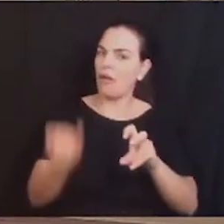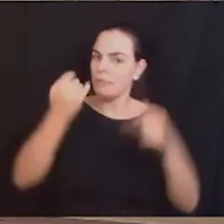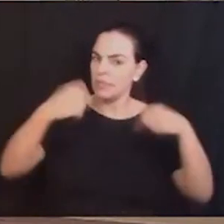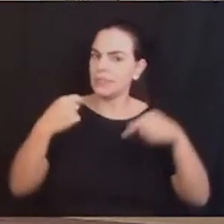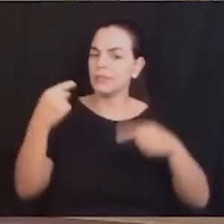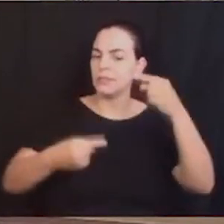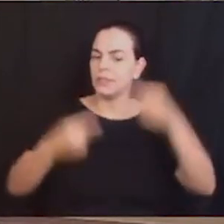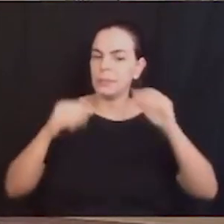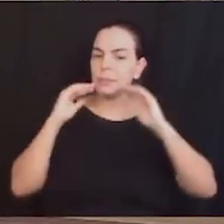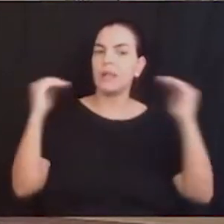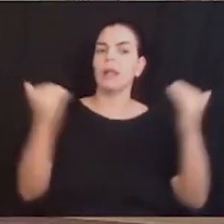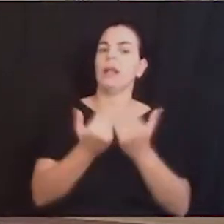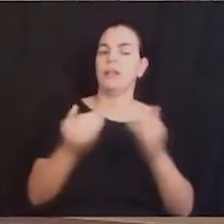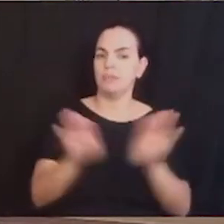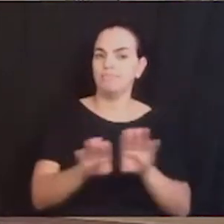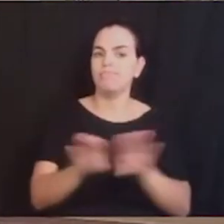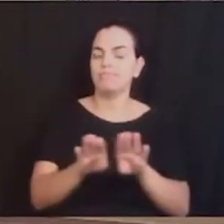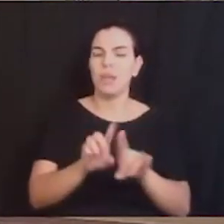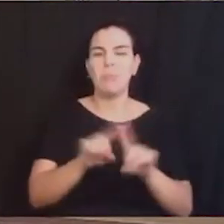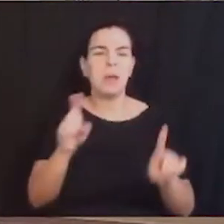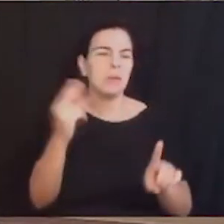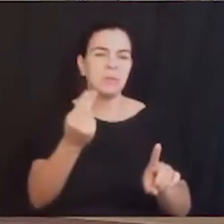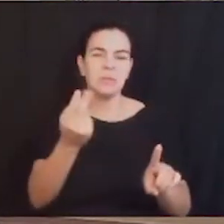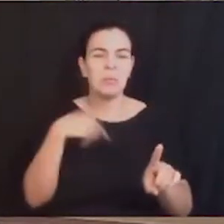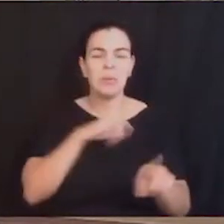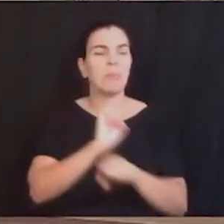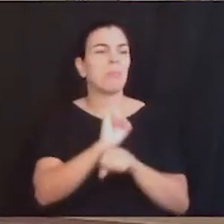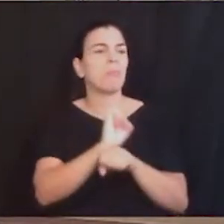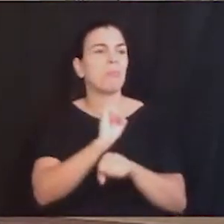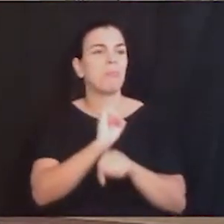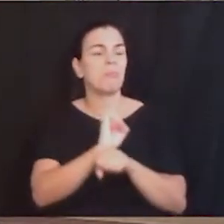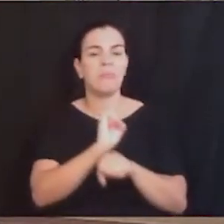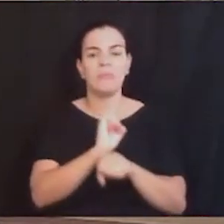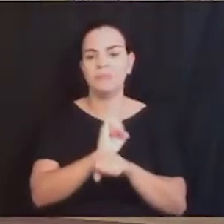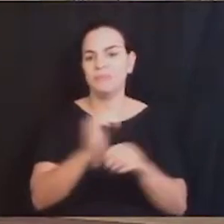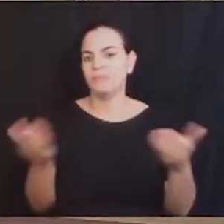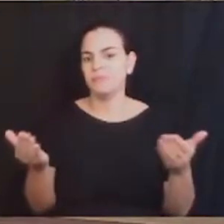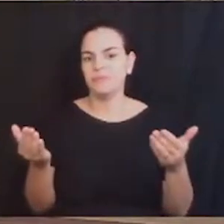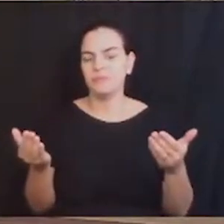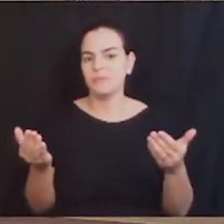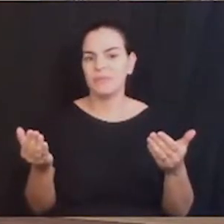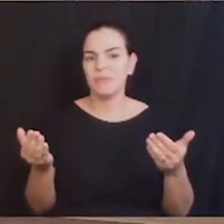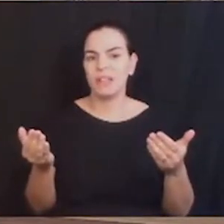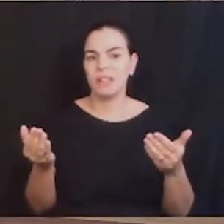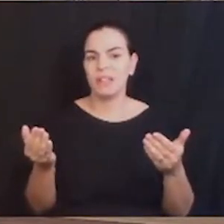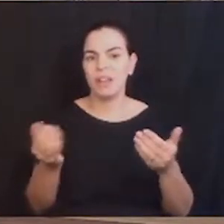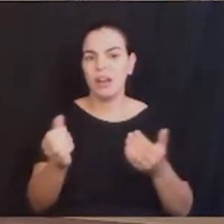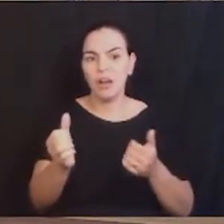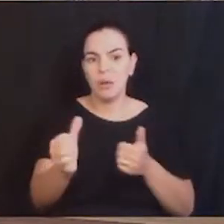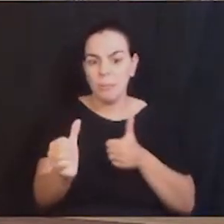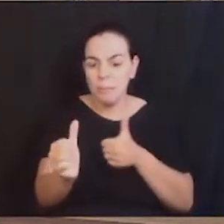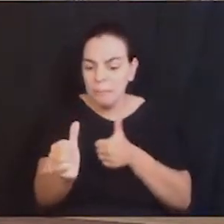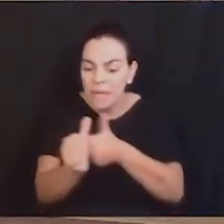nós não podemos é deixar para discutir esse tema aos 47 minutos do segundo tempo, quando o bolo já vem